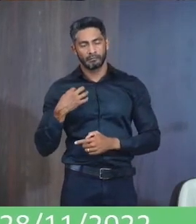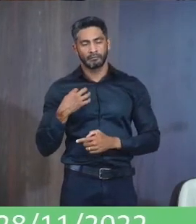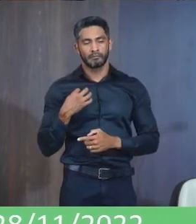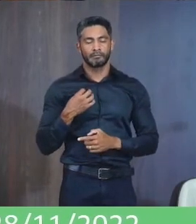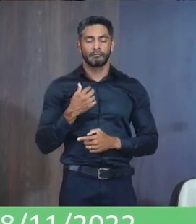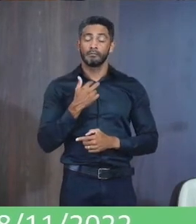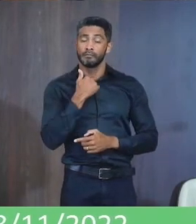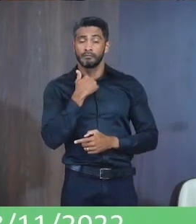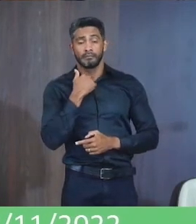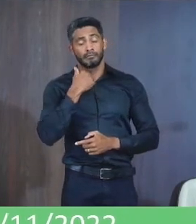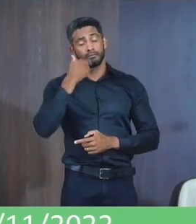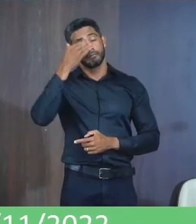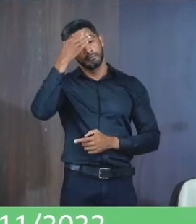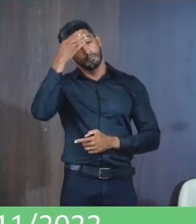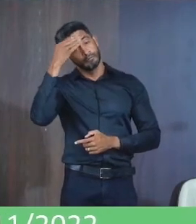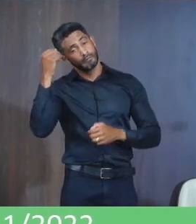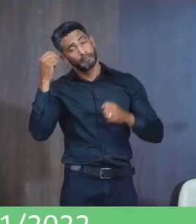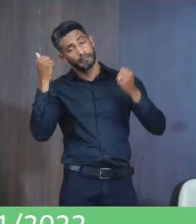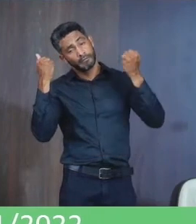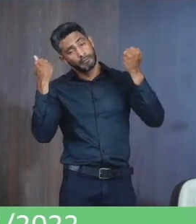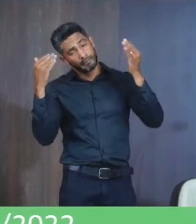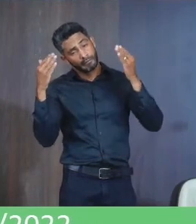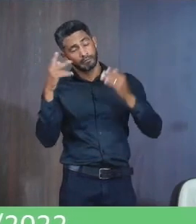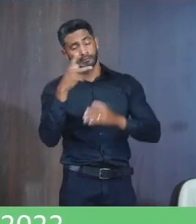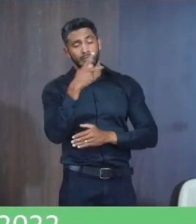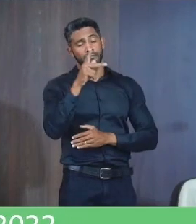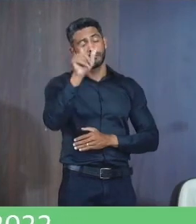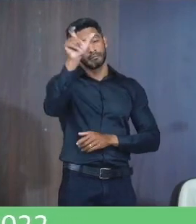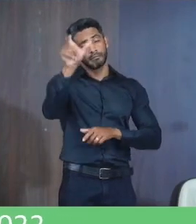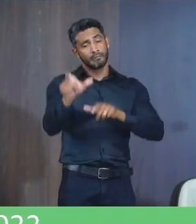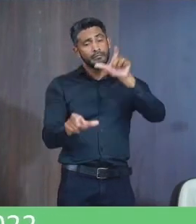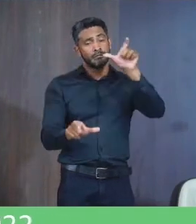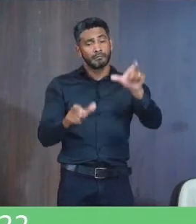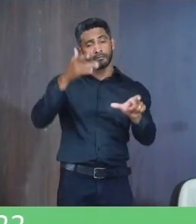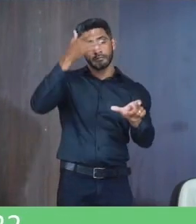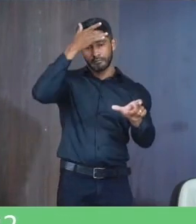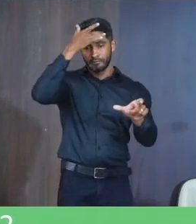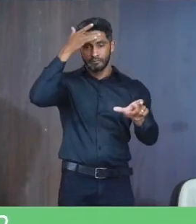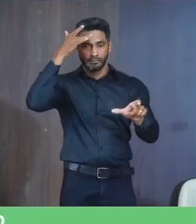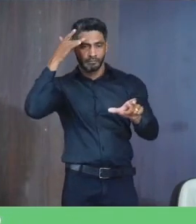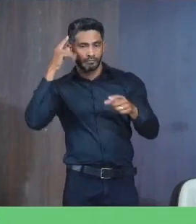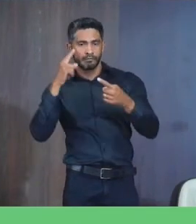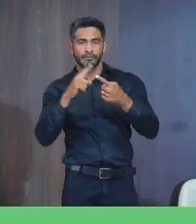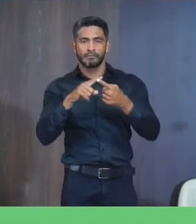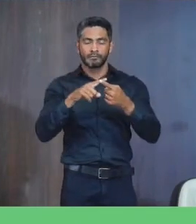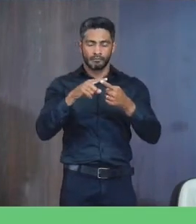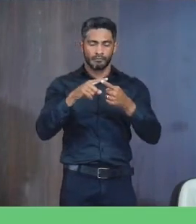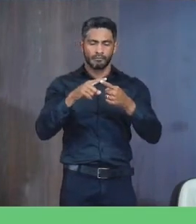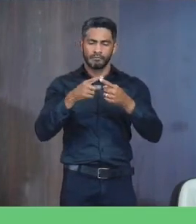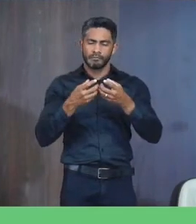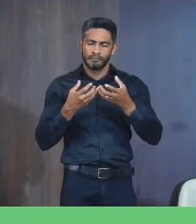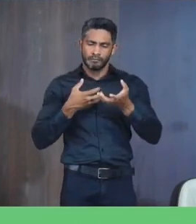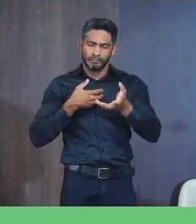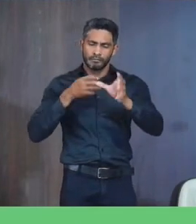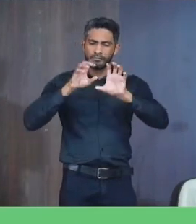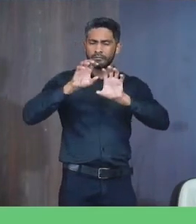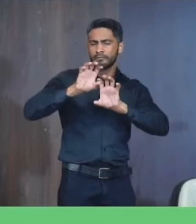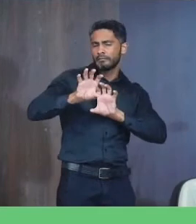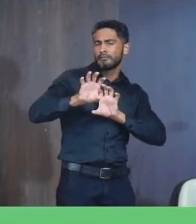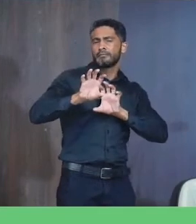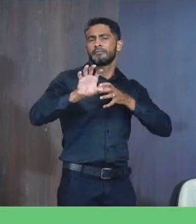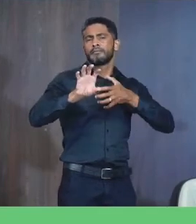gente A pode deixar De aplaudir Essas pessoas Porque essas pessoas Elas transmitem Através da música Através do canto